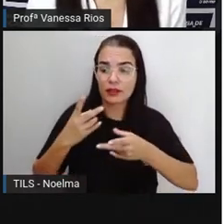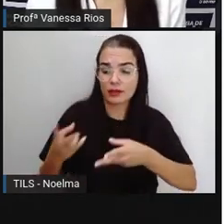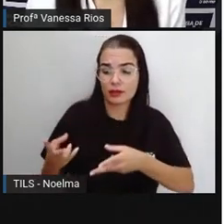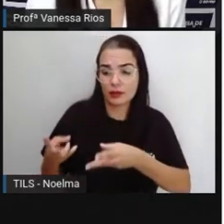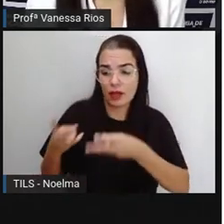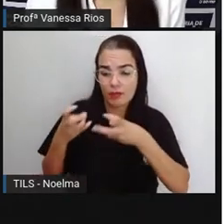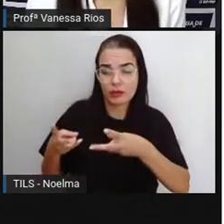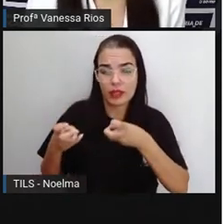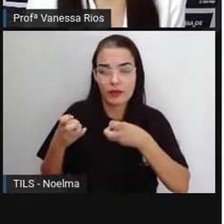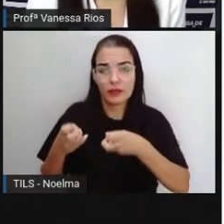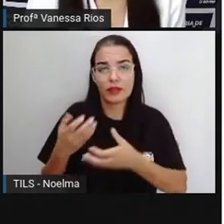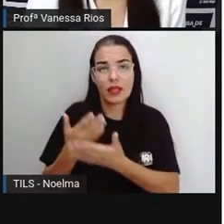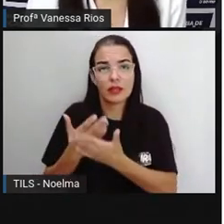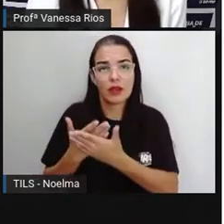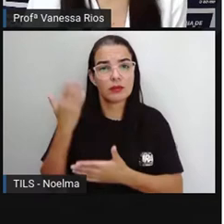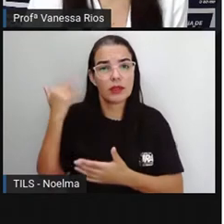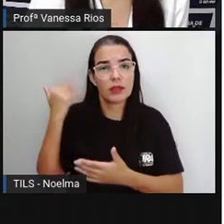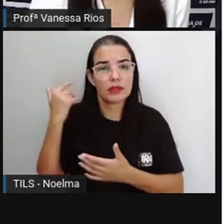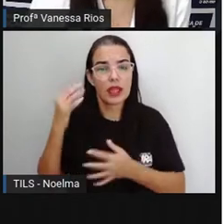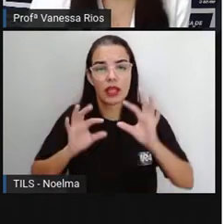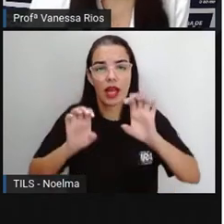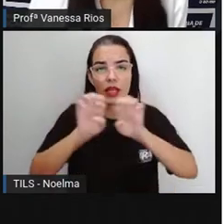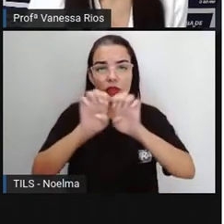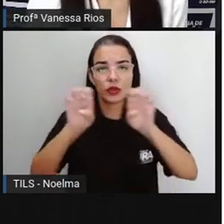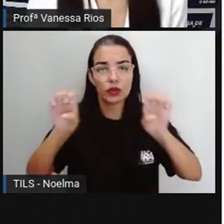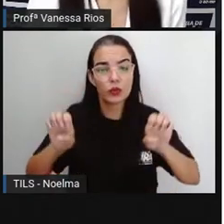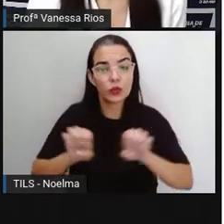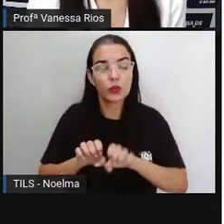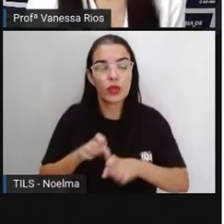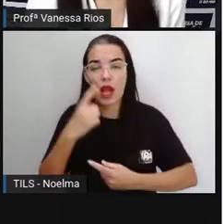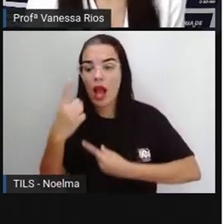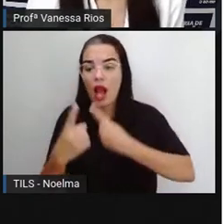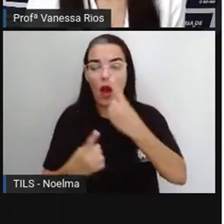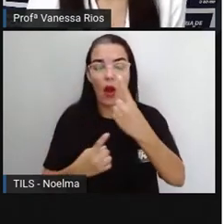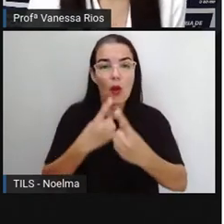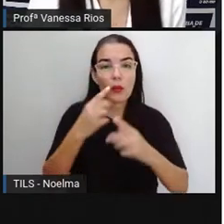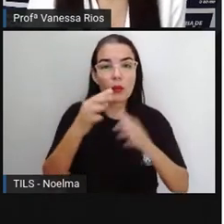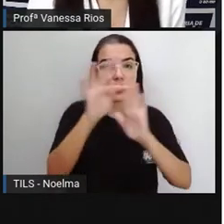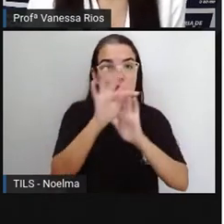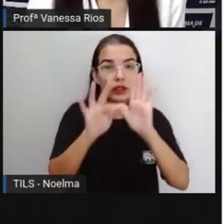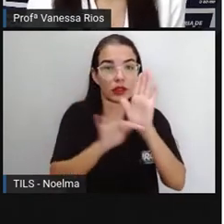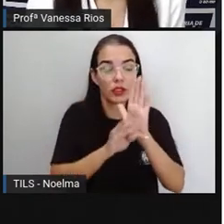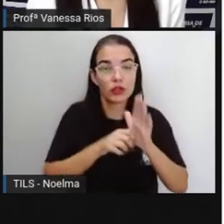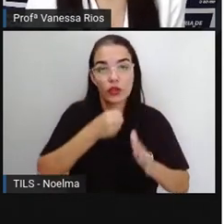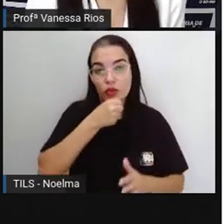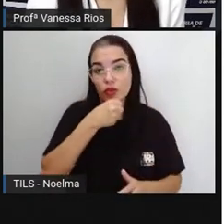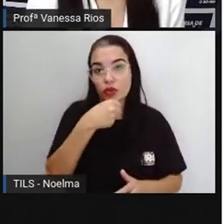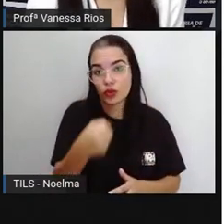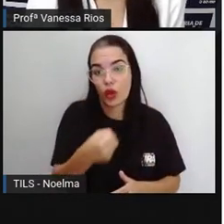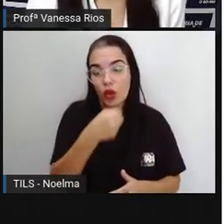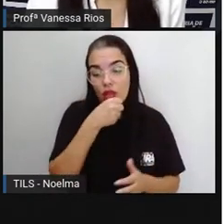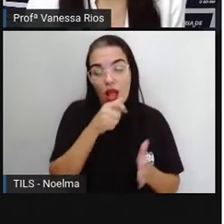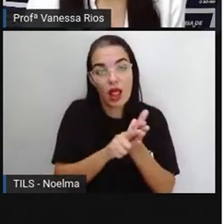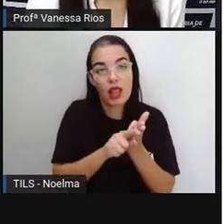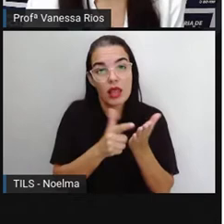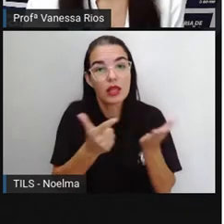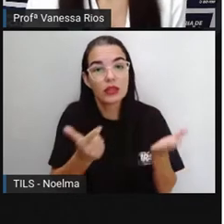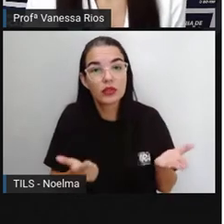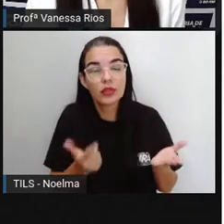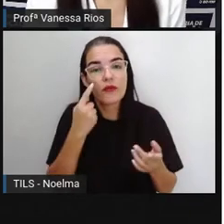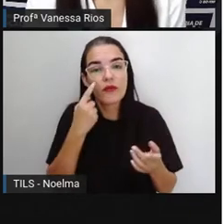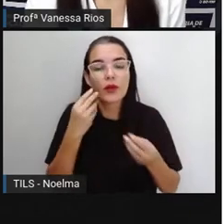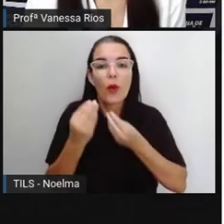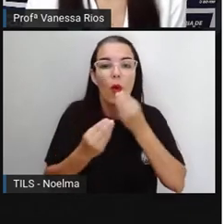organização de alguns textos jornalísticos, percebendo a importância desses textos no processo de comunicação,